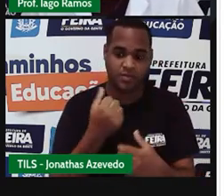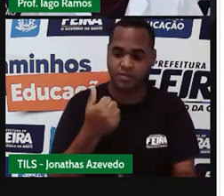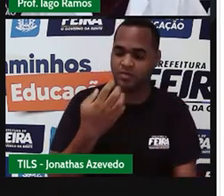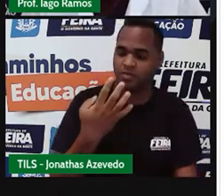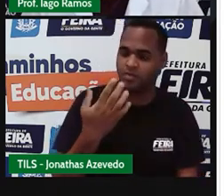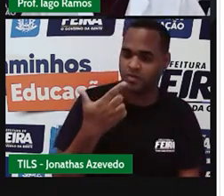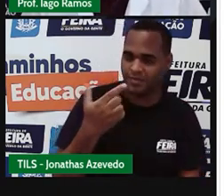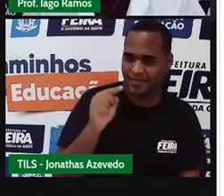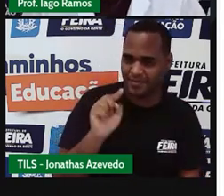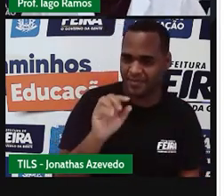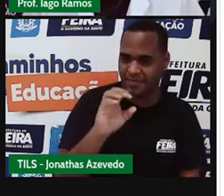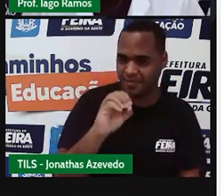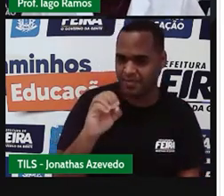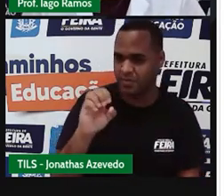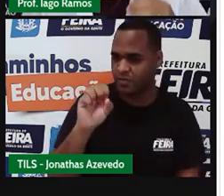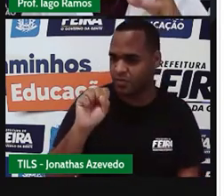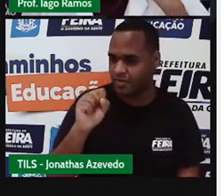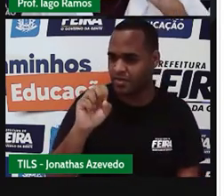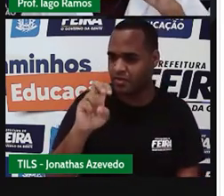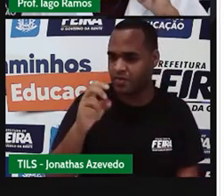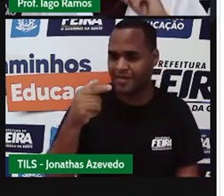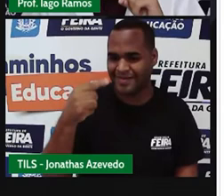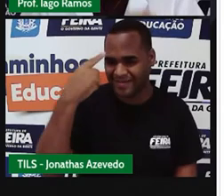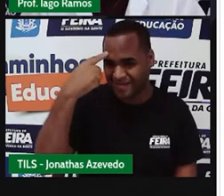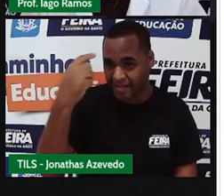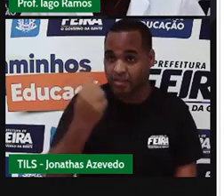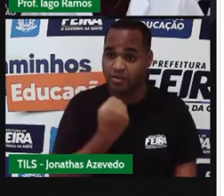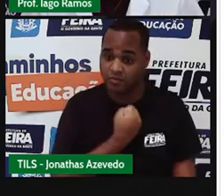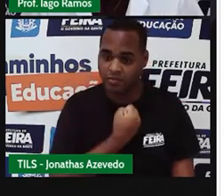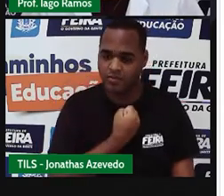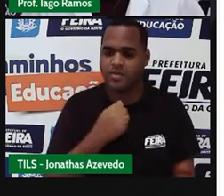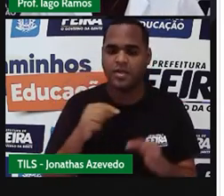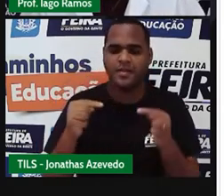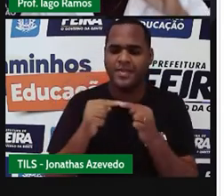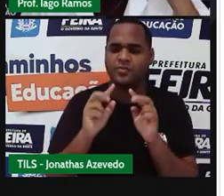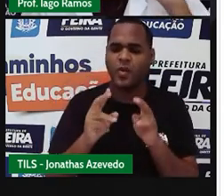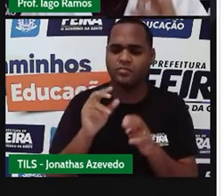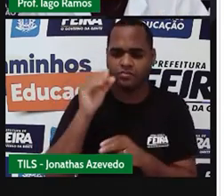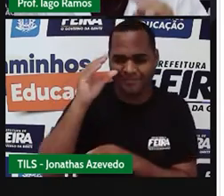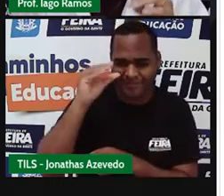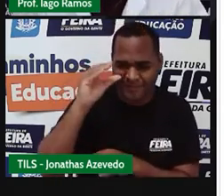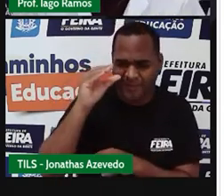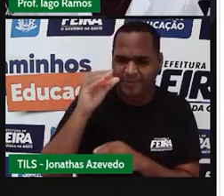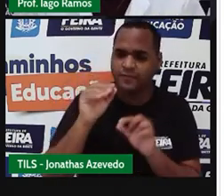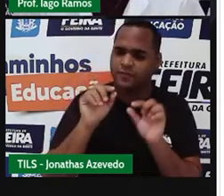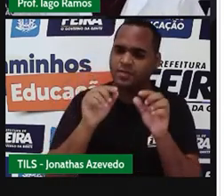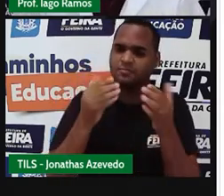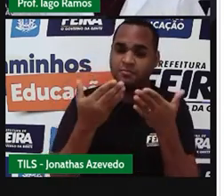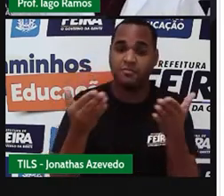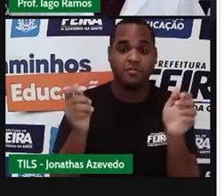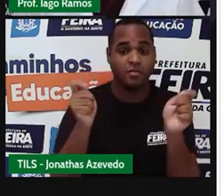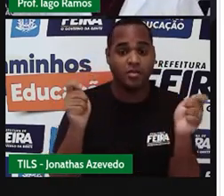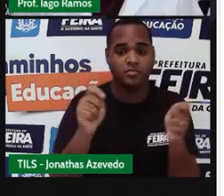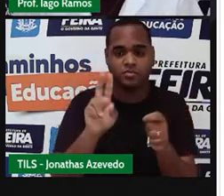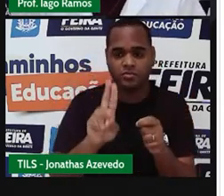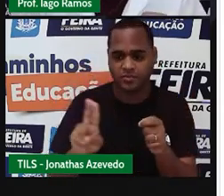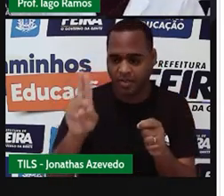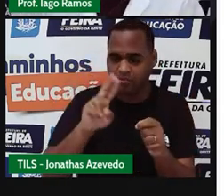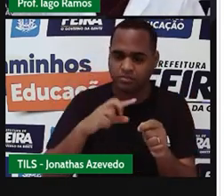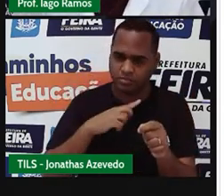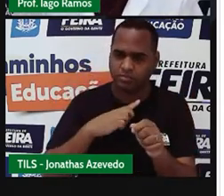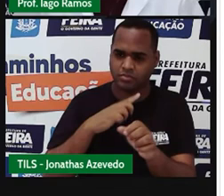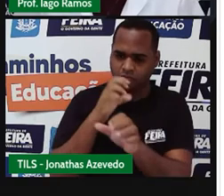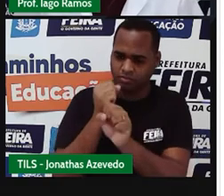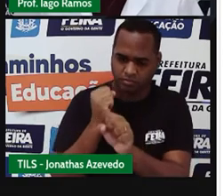.857, ele é um número um tanto curioso. E você vai poder usar a calculadora